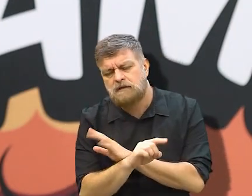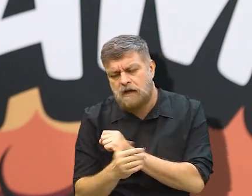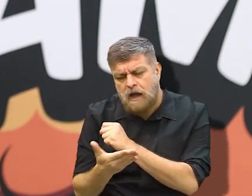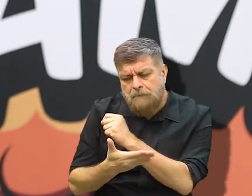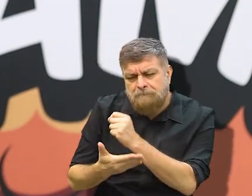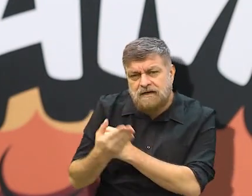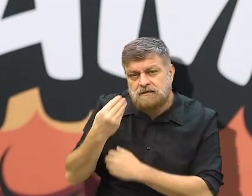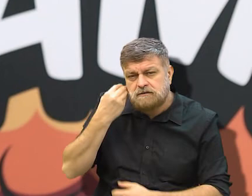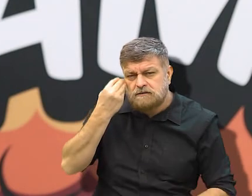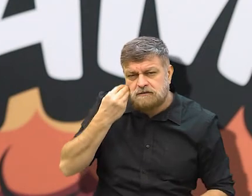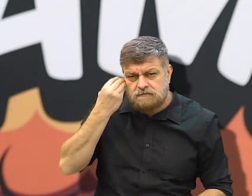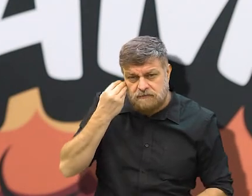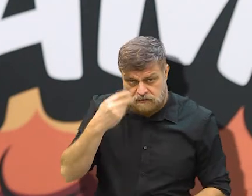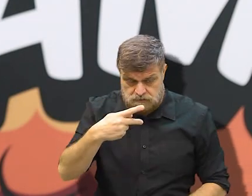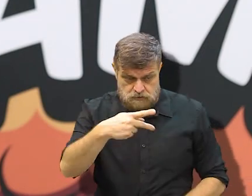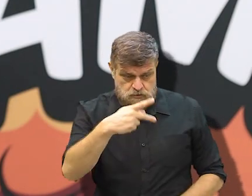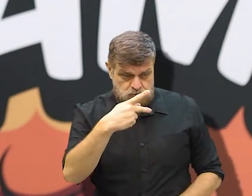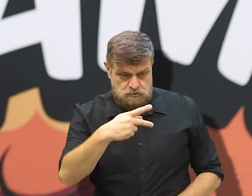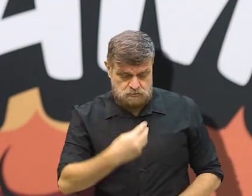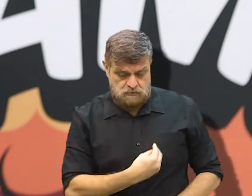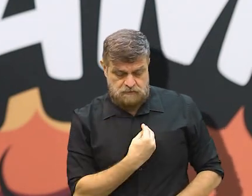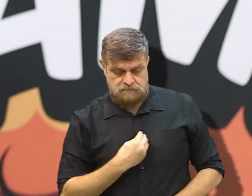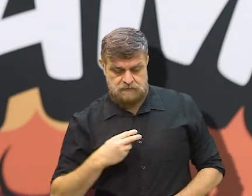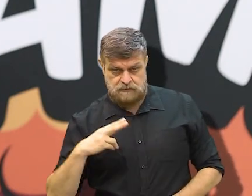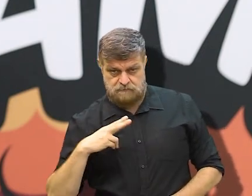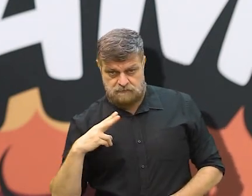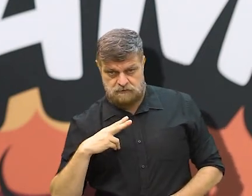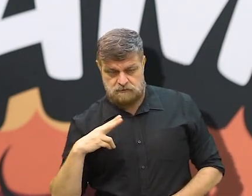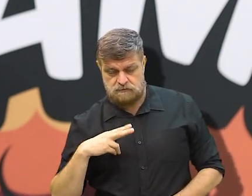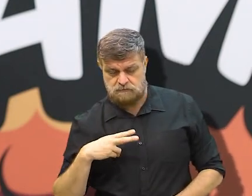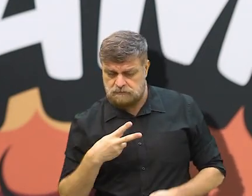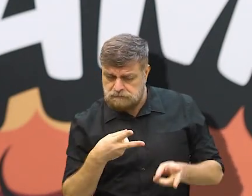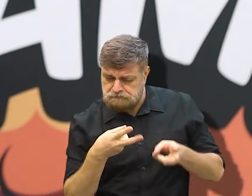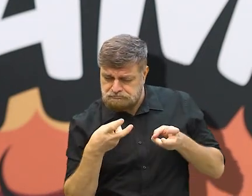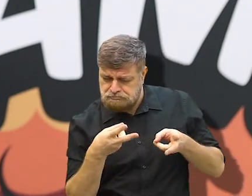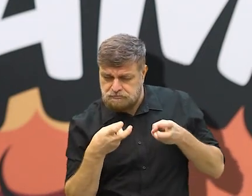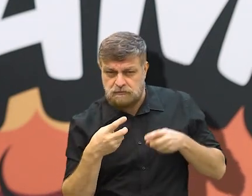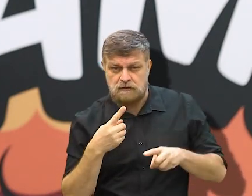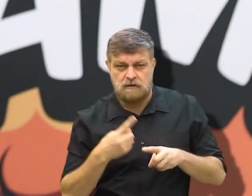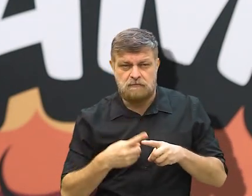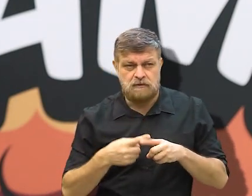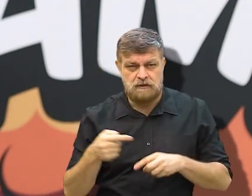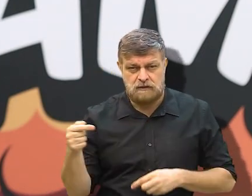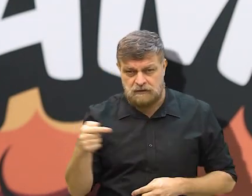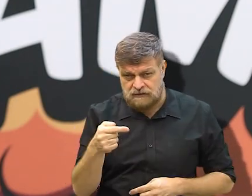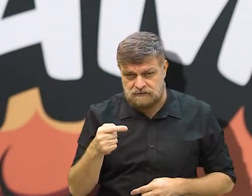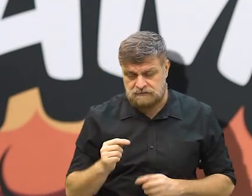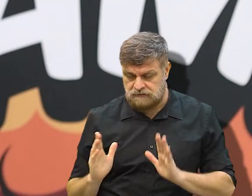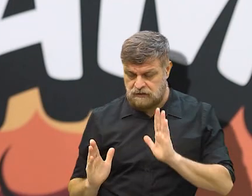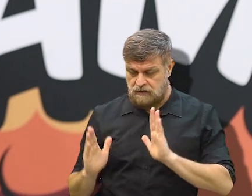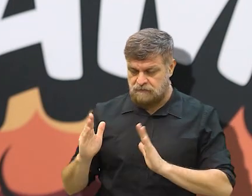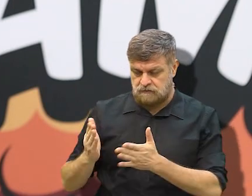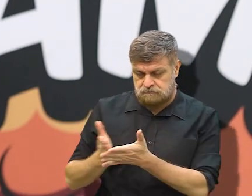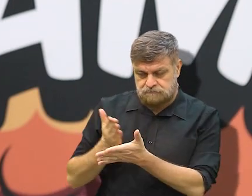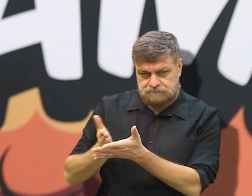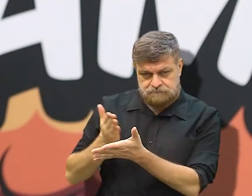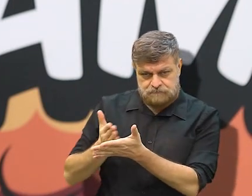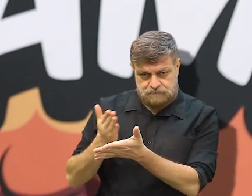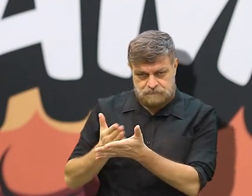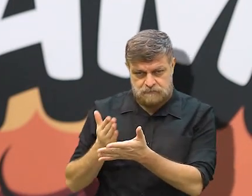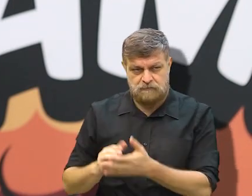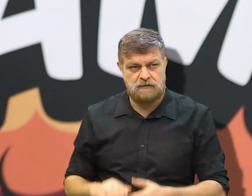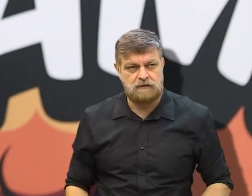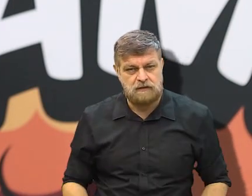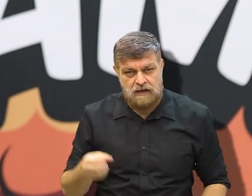baseado numa vivência, numa história que você estava perto? Porque, agora, essa parte que você contou,